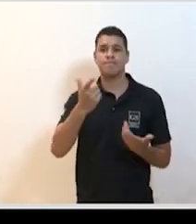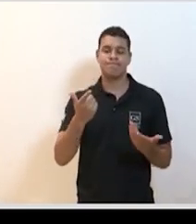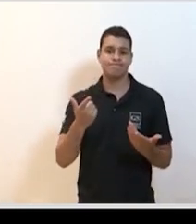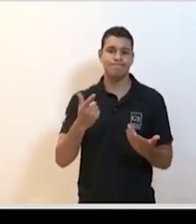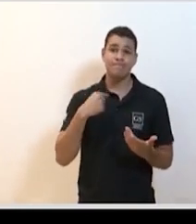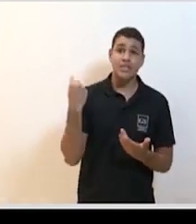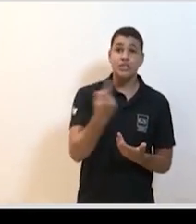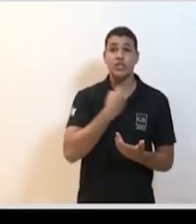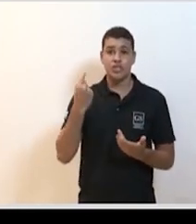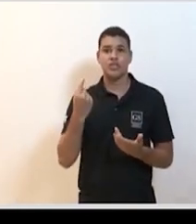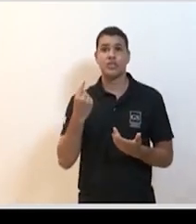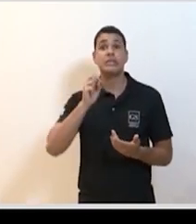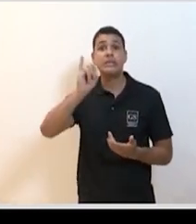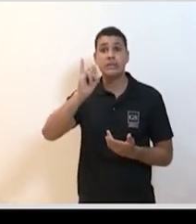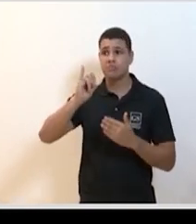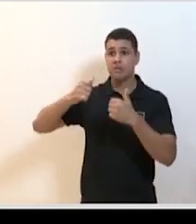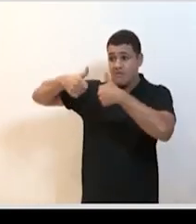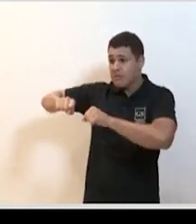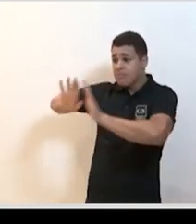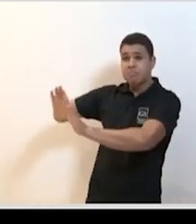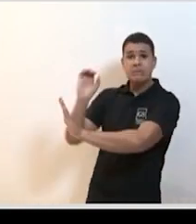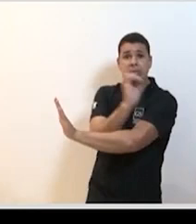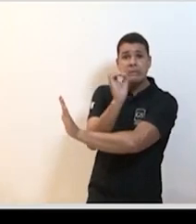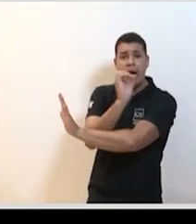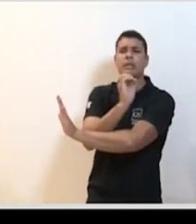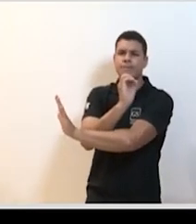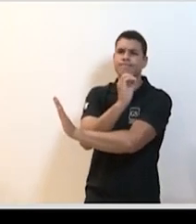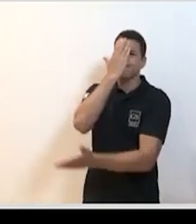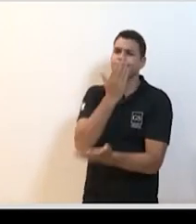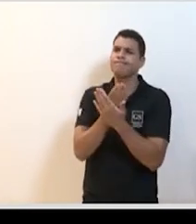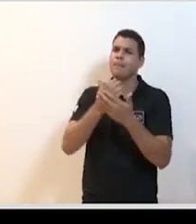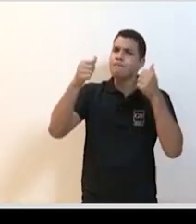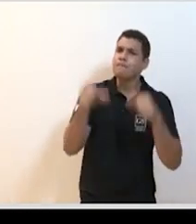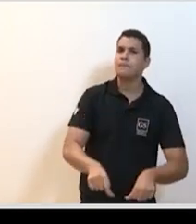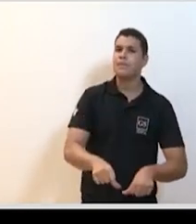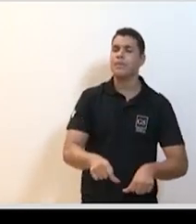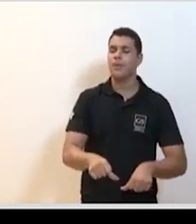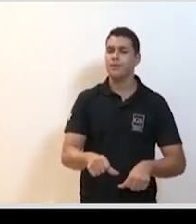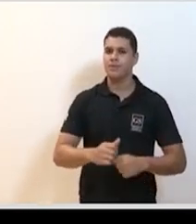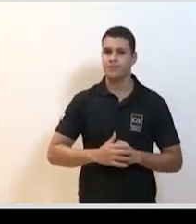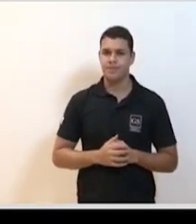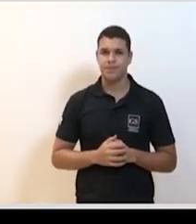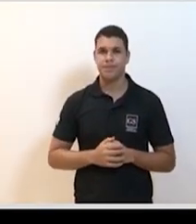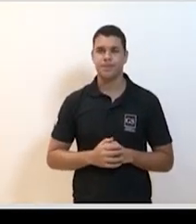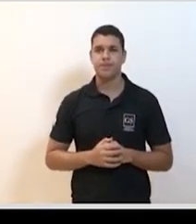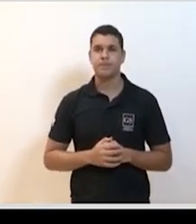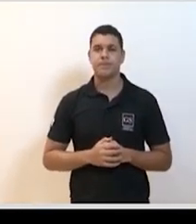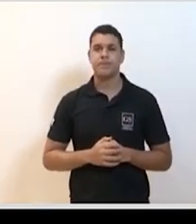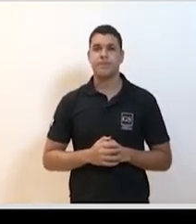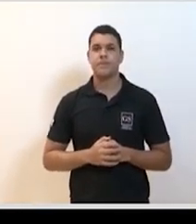já estaria bem pior, iria ficar bem pior nas próximas semanas se as medidas de contenção não fossem tomadas. Próximo, por favor.